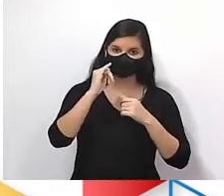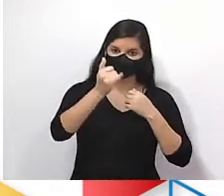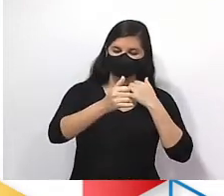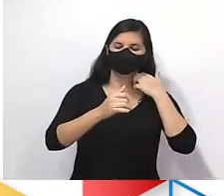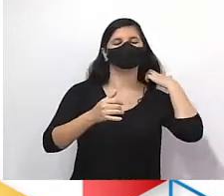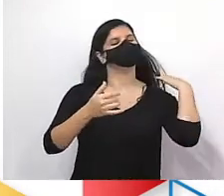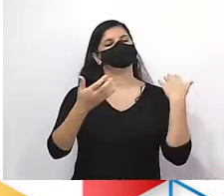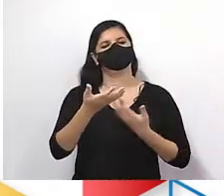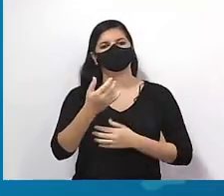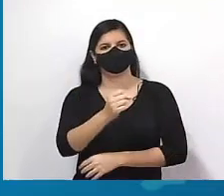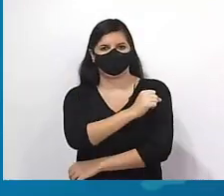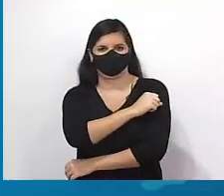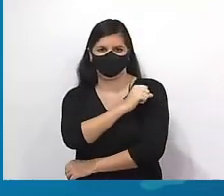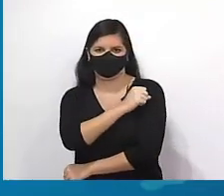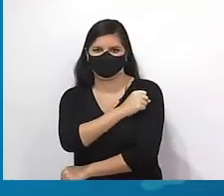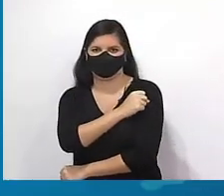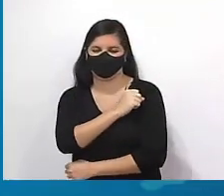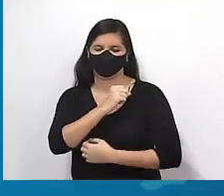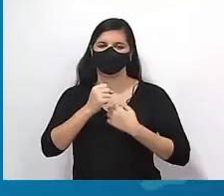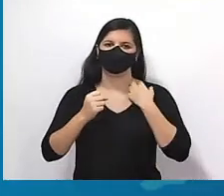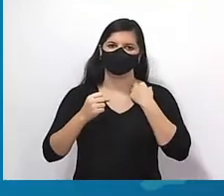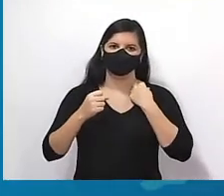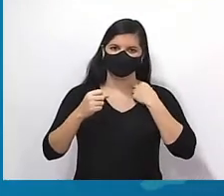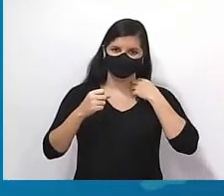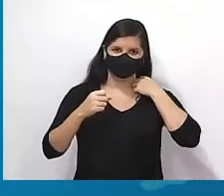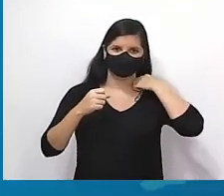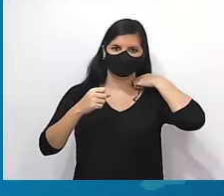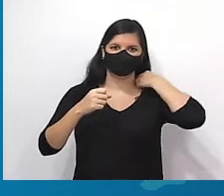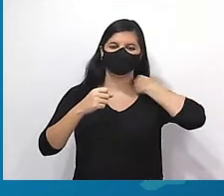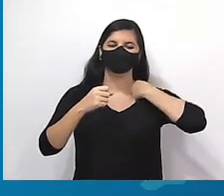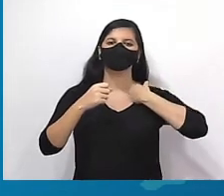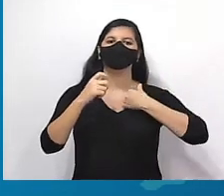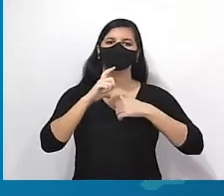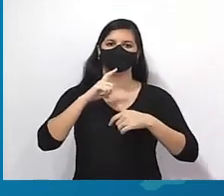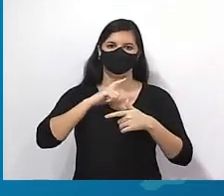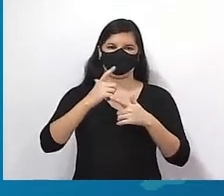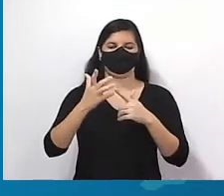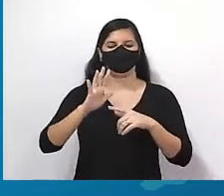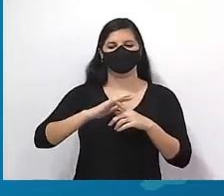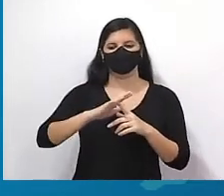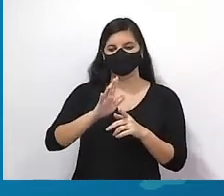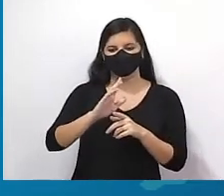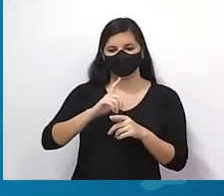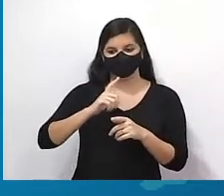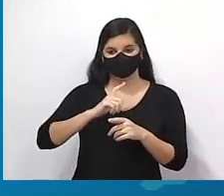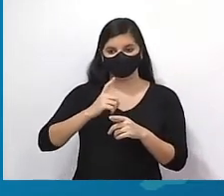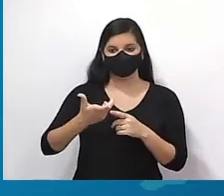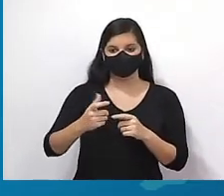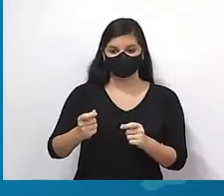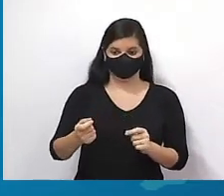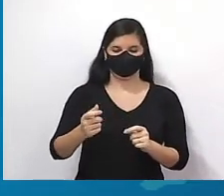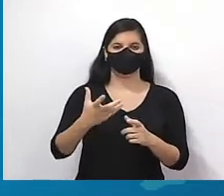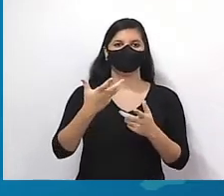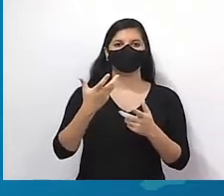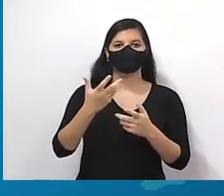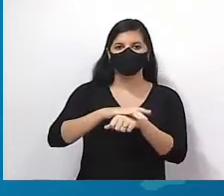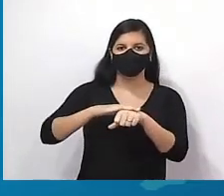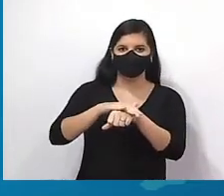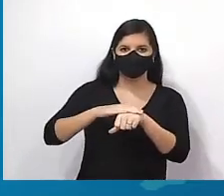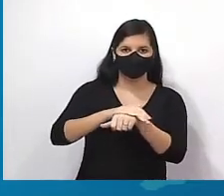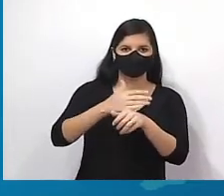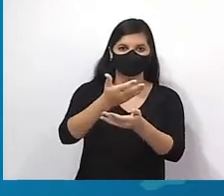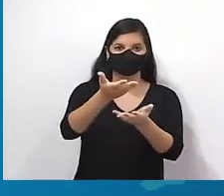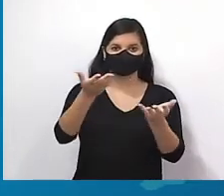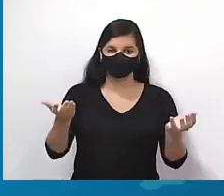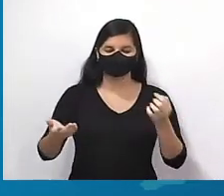tá no oitavo ano, vai encarar uma tal de progressão aritmética e geométrica. Obrigado, Manoel, trouxe pra mim mesmo, pra eu conversar com você,